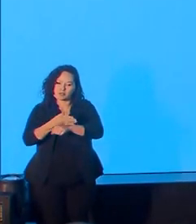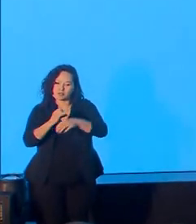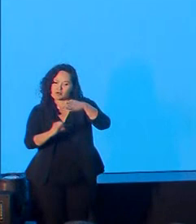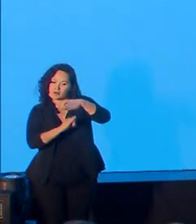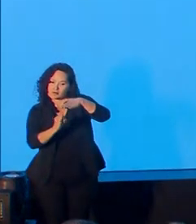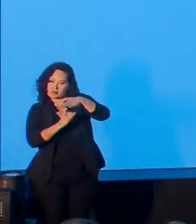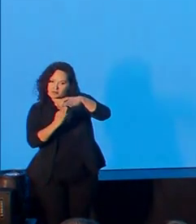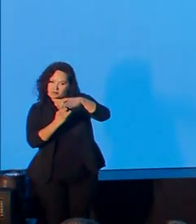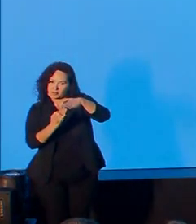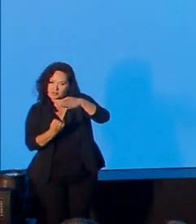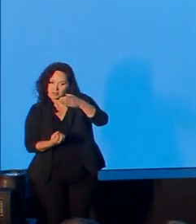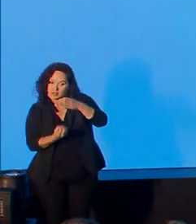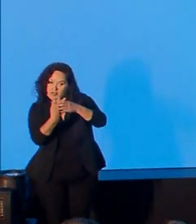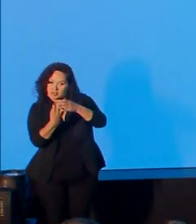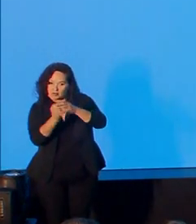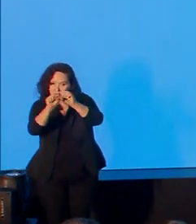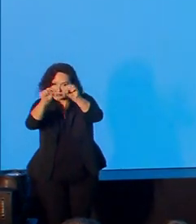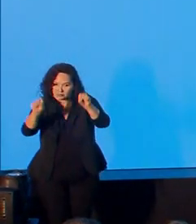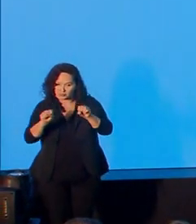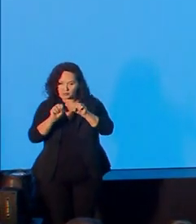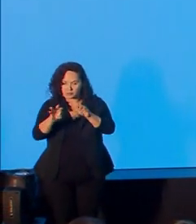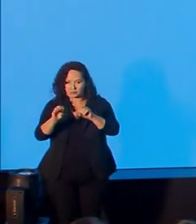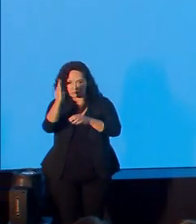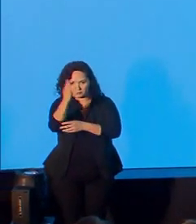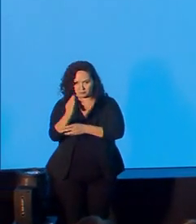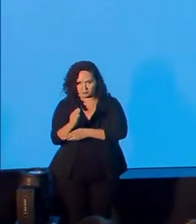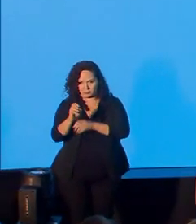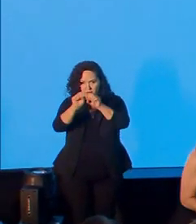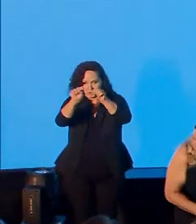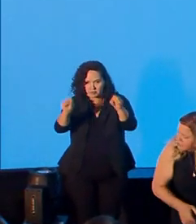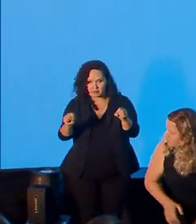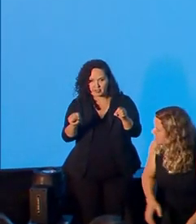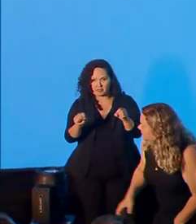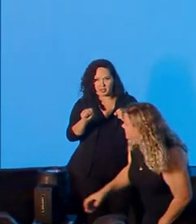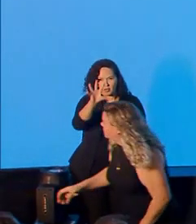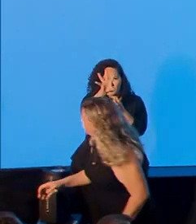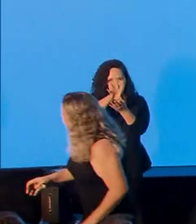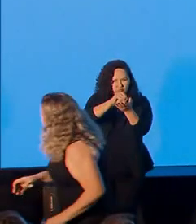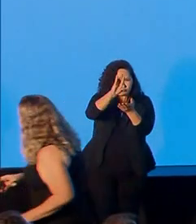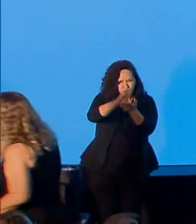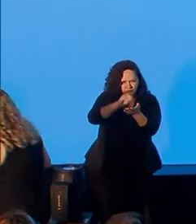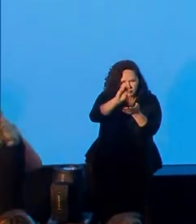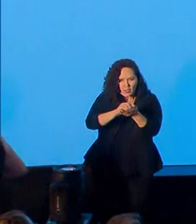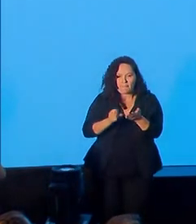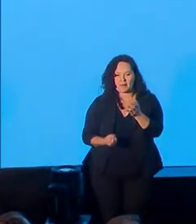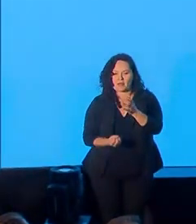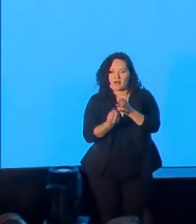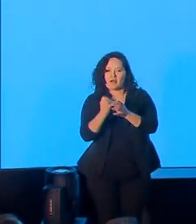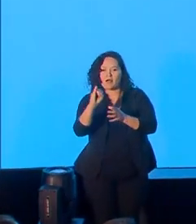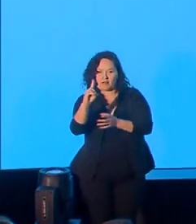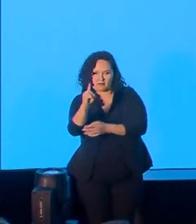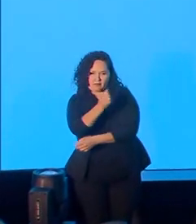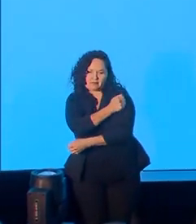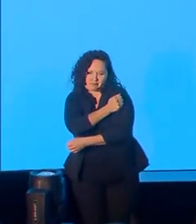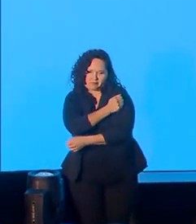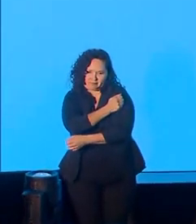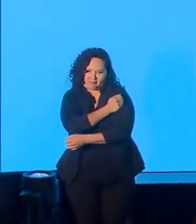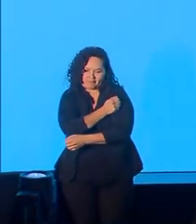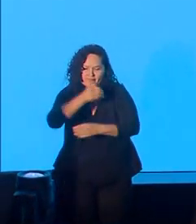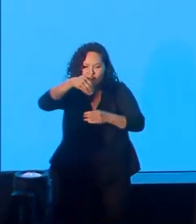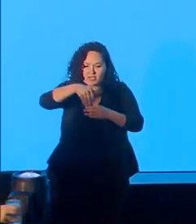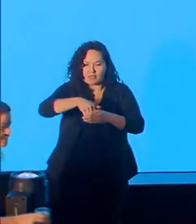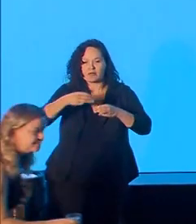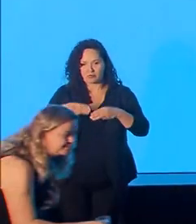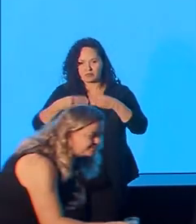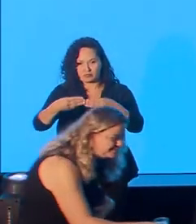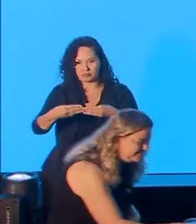INEP, que desenvolveu o Sistema Educacional Brasileiro, que é esse sistema que coleta os dados para a emissão da ideia estudantil. E dentro do